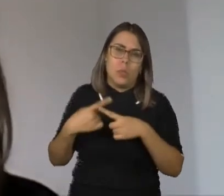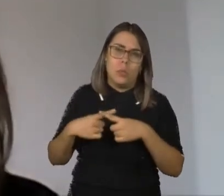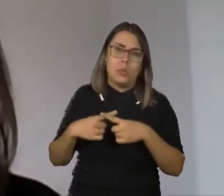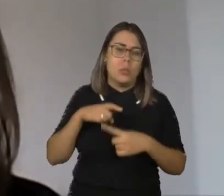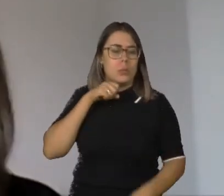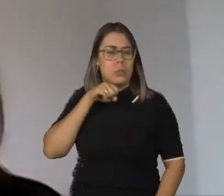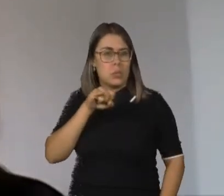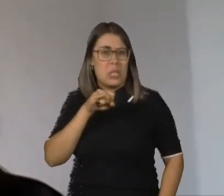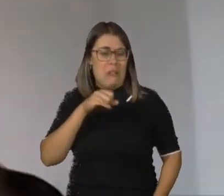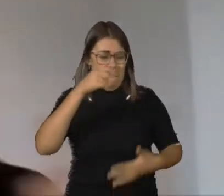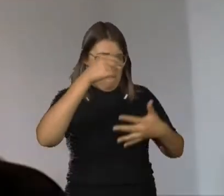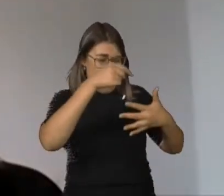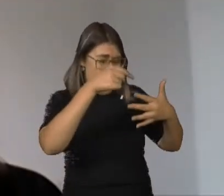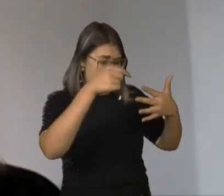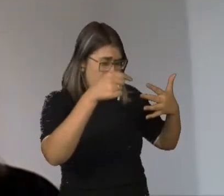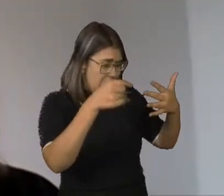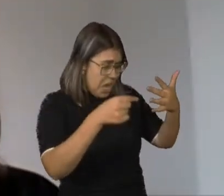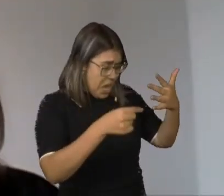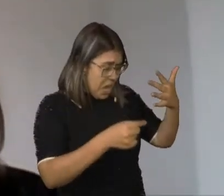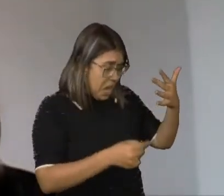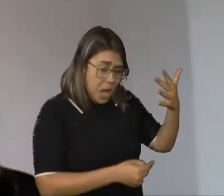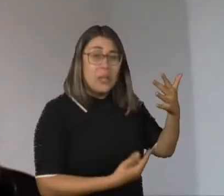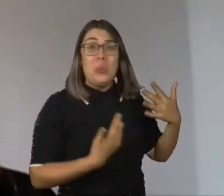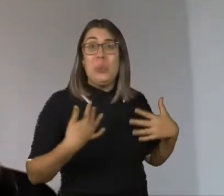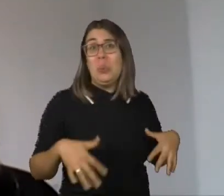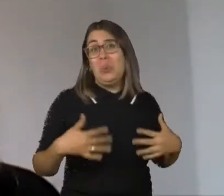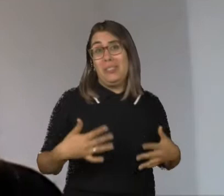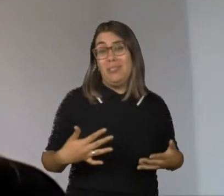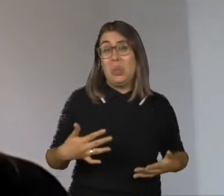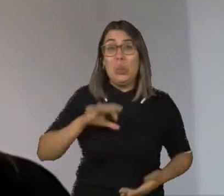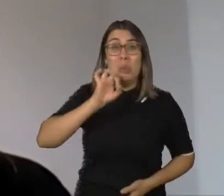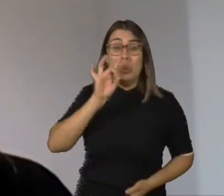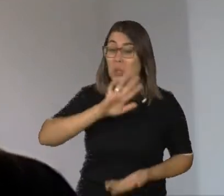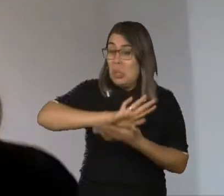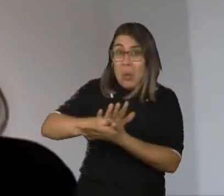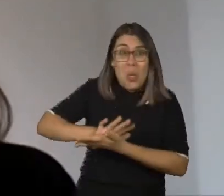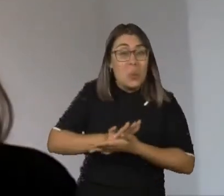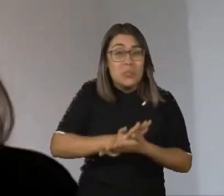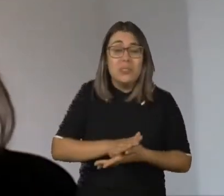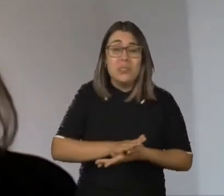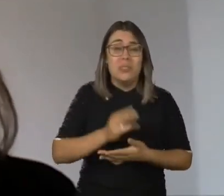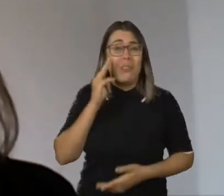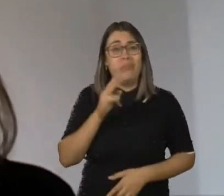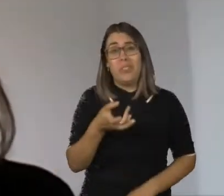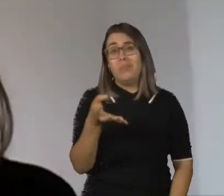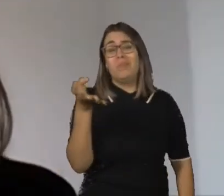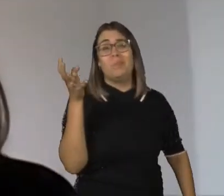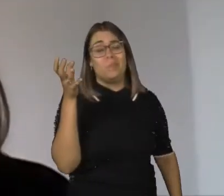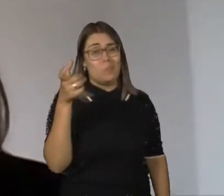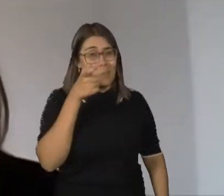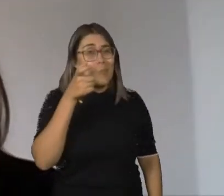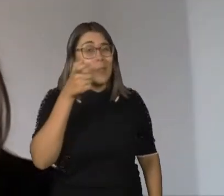desses termos, ainda nós não chegaríamos na totalidade deles. É interessante pensarmos a respeito disso,